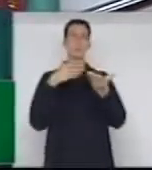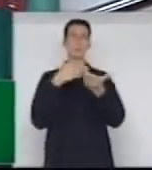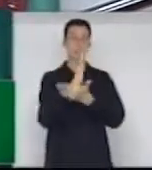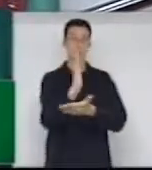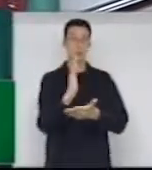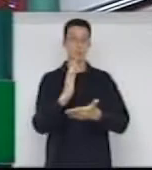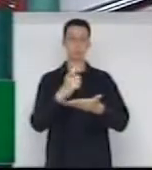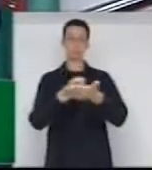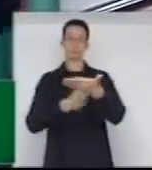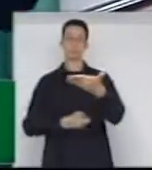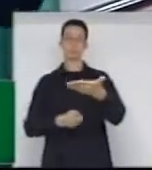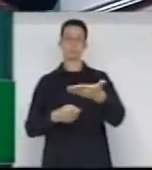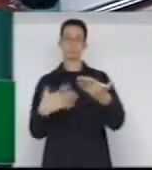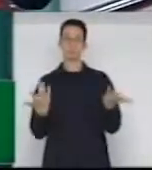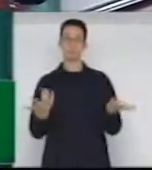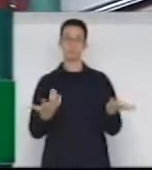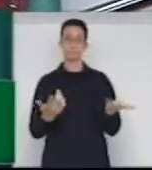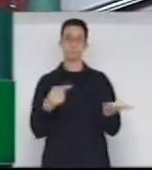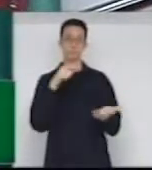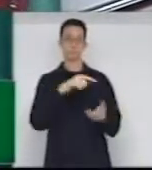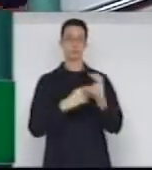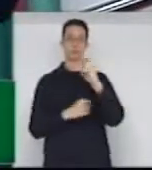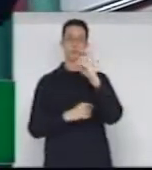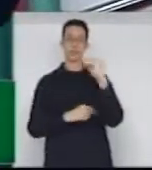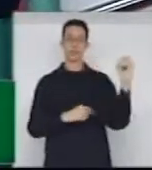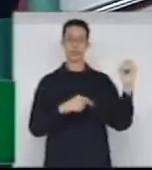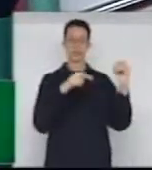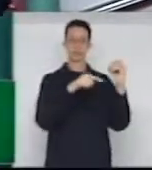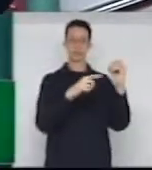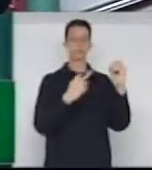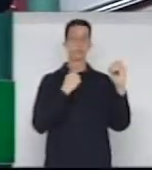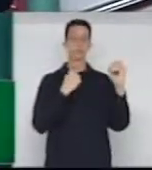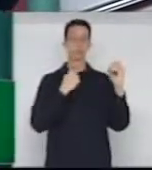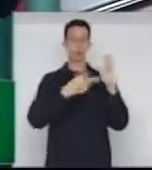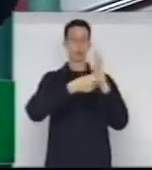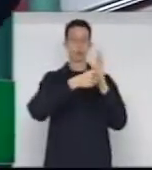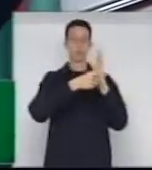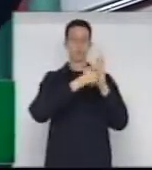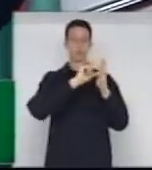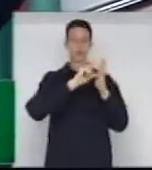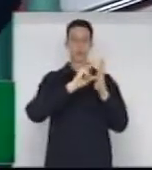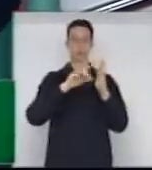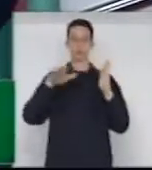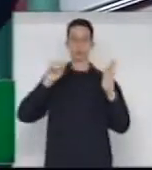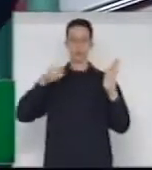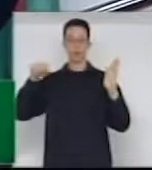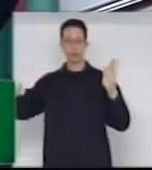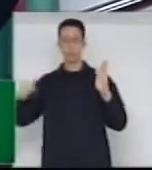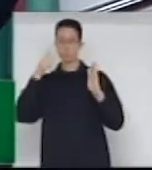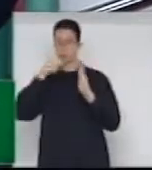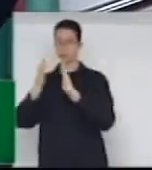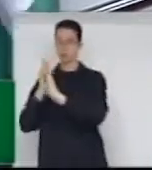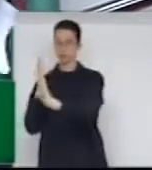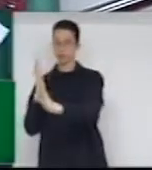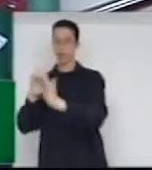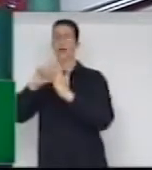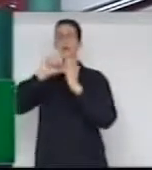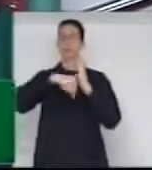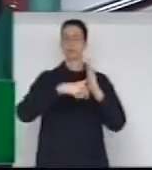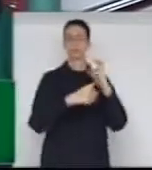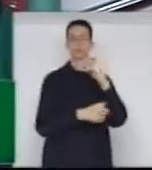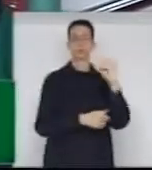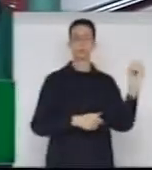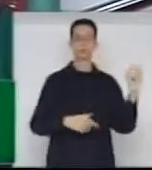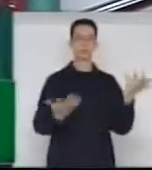500, não poderia chamar nenhum, sem antes chamar essas 211 que estão na reserva. Mas, liou-se,